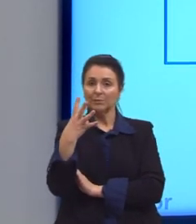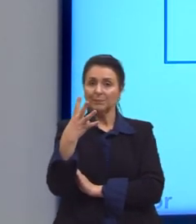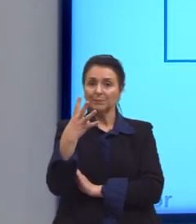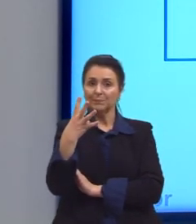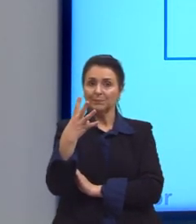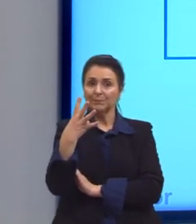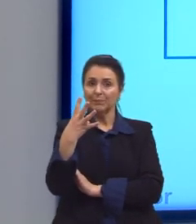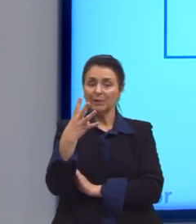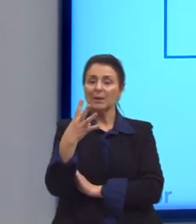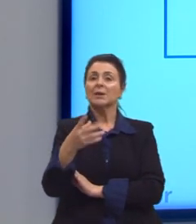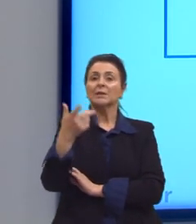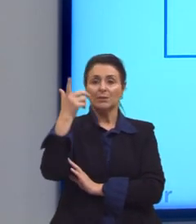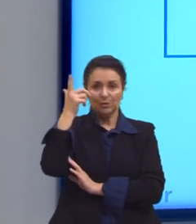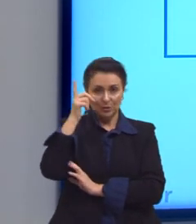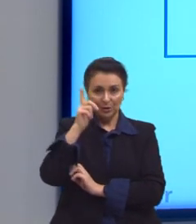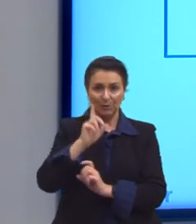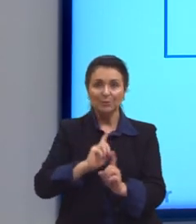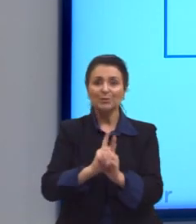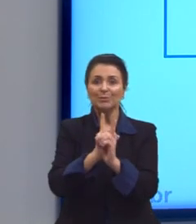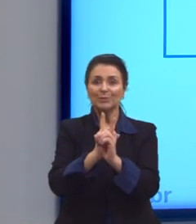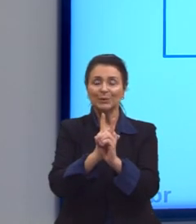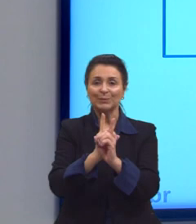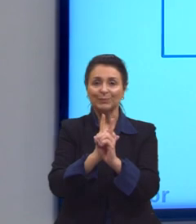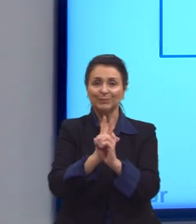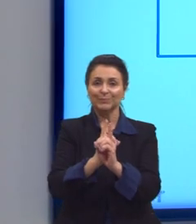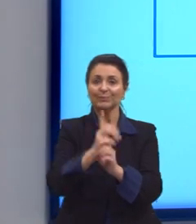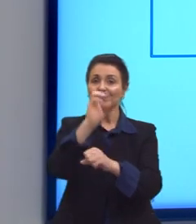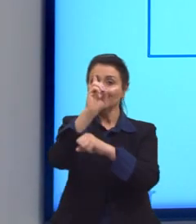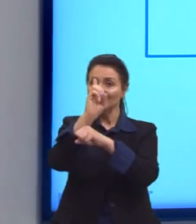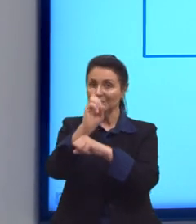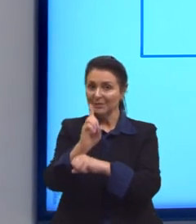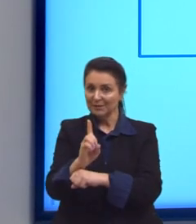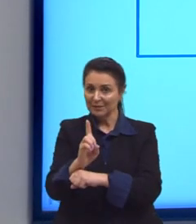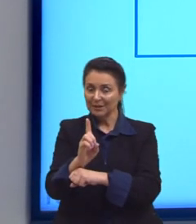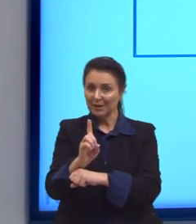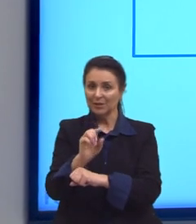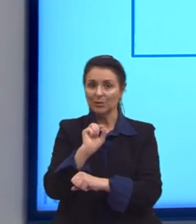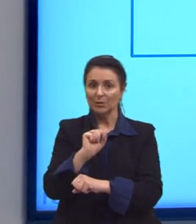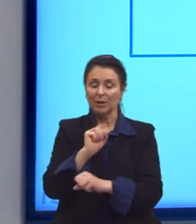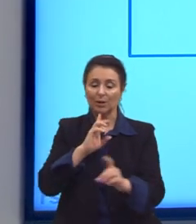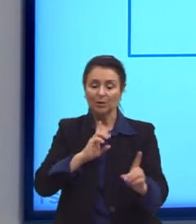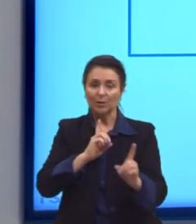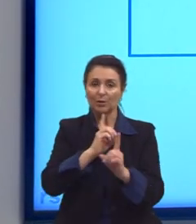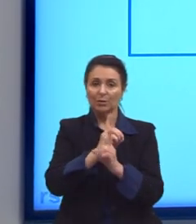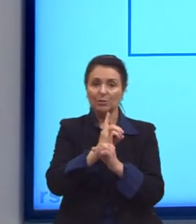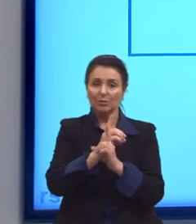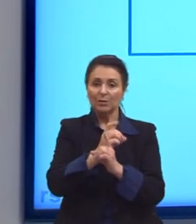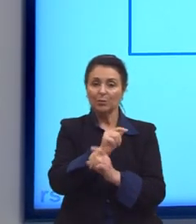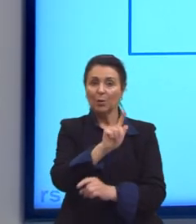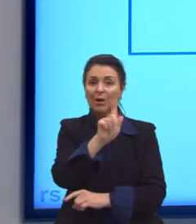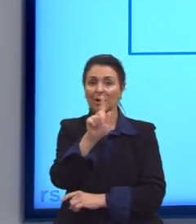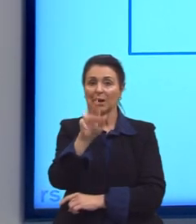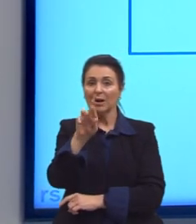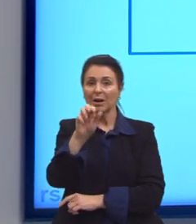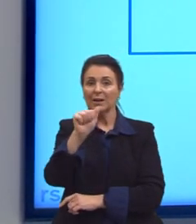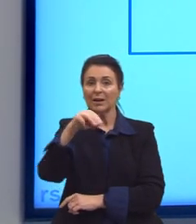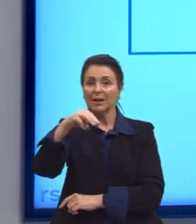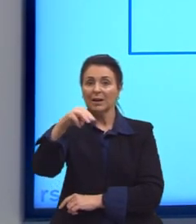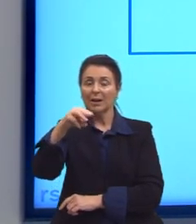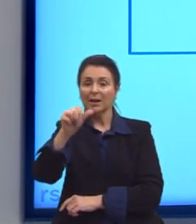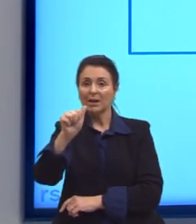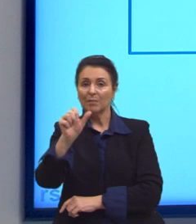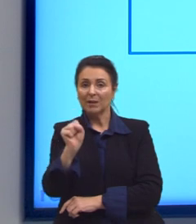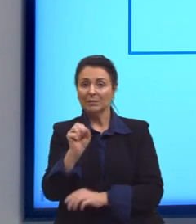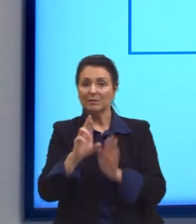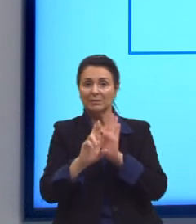ok, descobri os meus ml de ácido, aqui é a densidade, através da densidade, descubro as gramas, a quantidade de gramas que isso